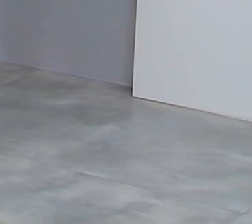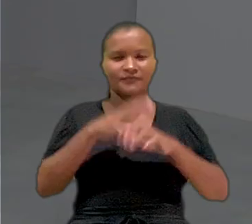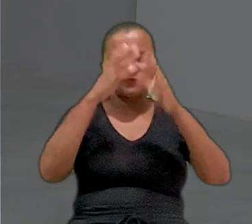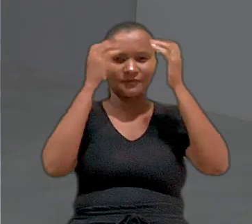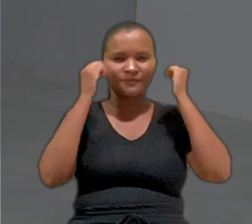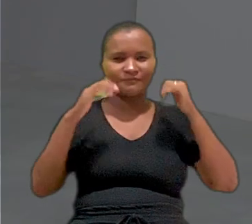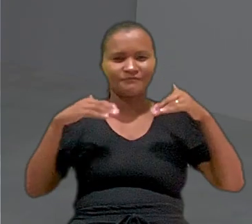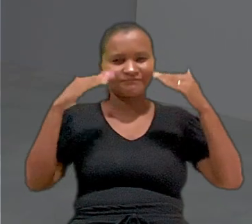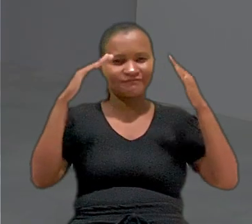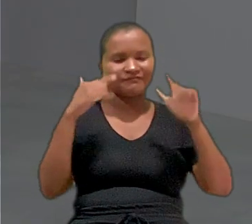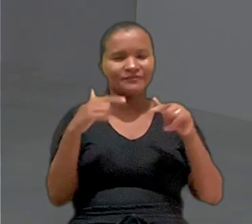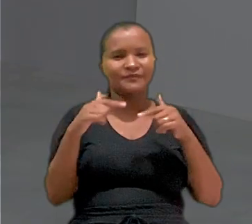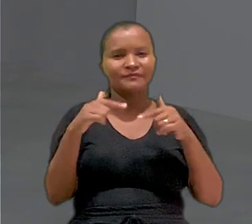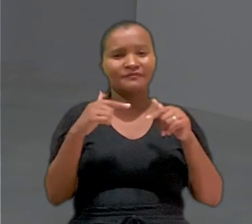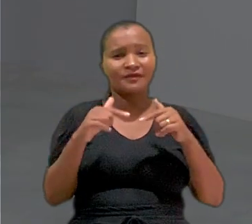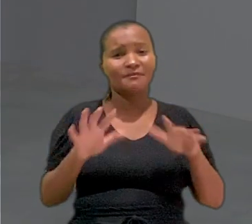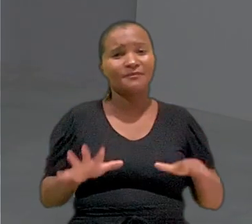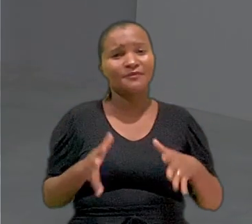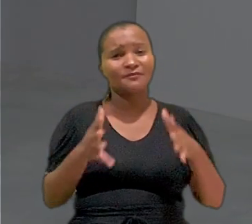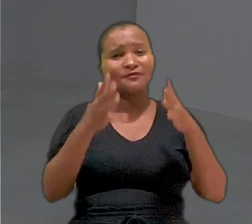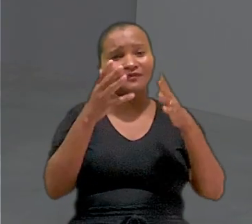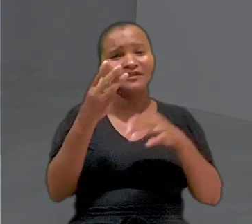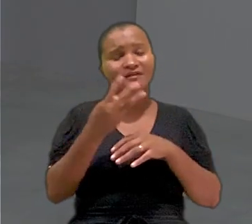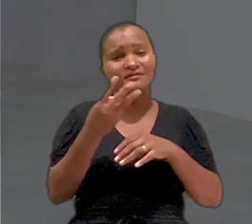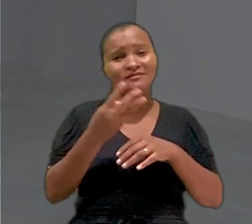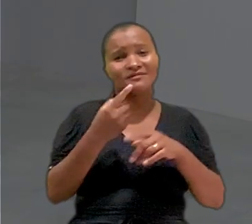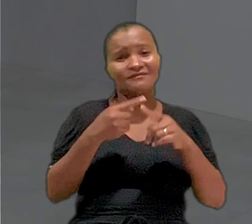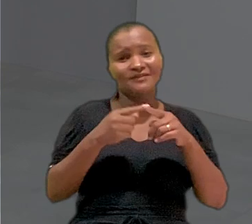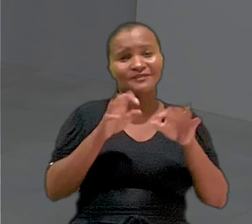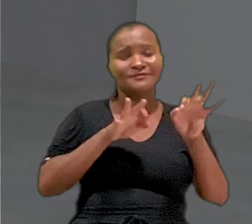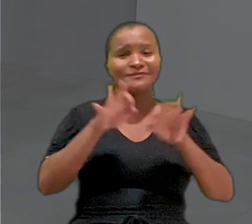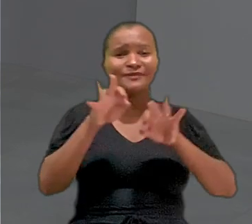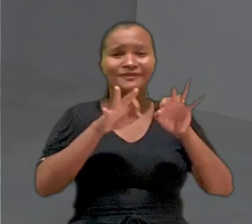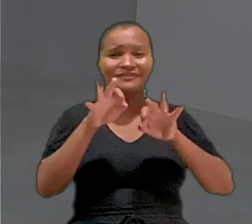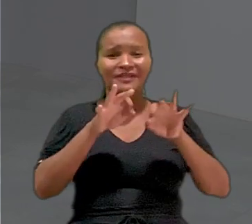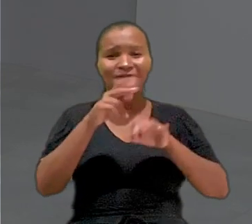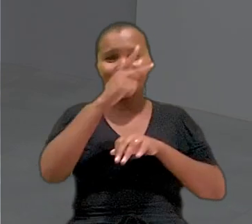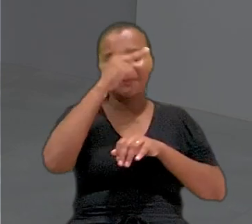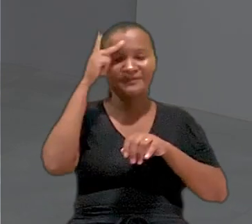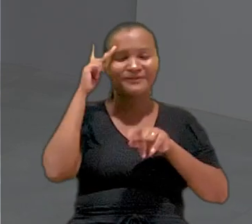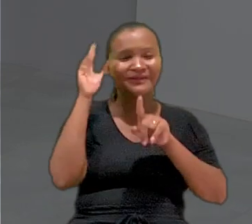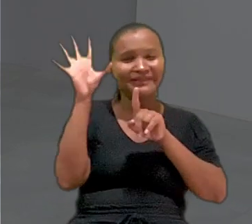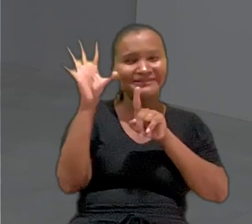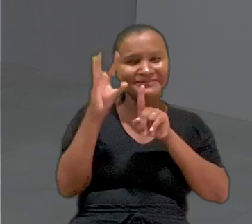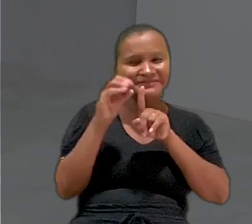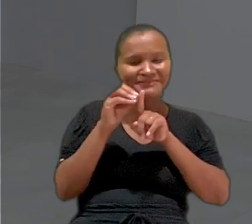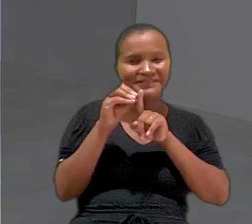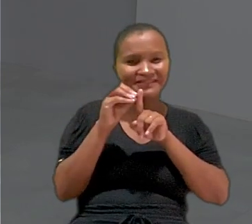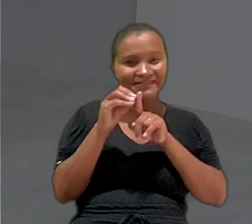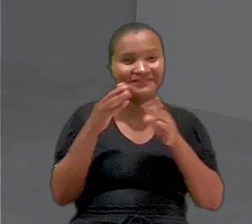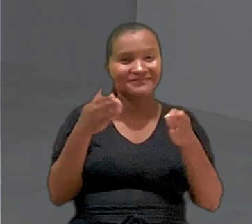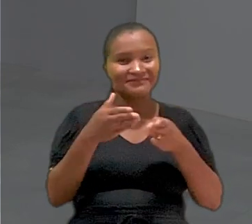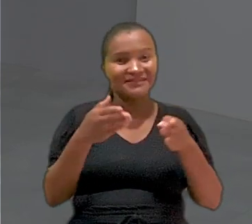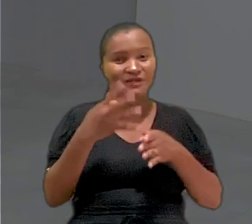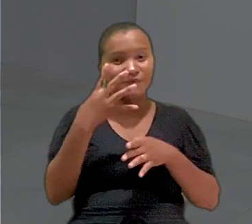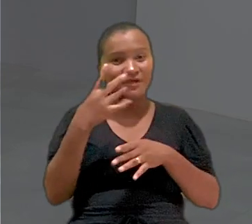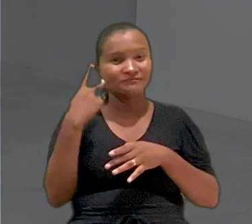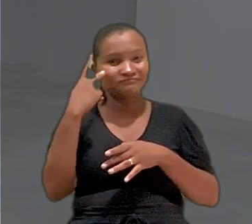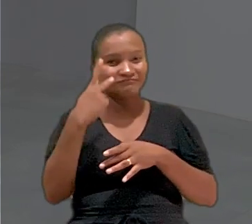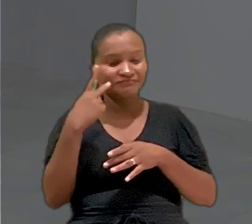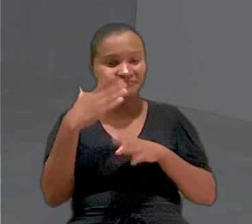O Tribunal Superior do Trabalho promoveu a terceira edição do projeto Gente que Inspira. Dessa vez, quatro